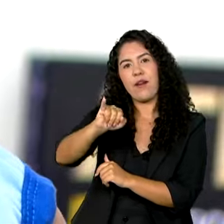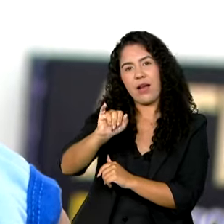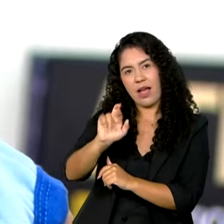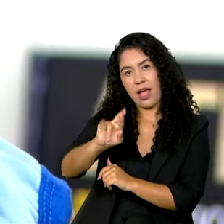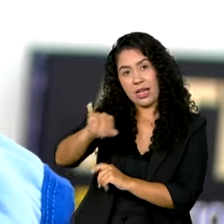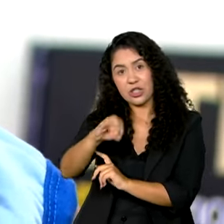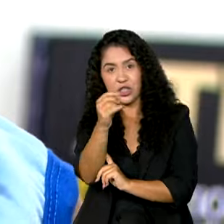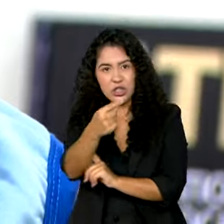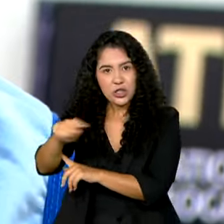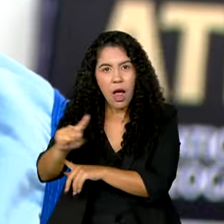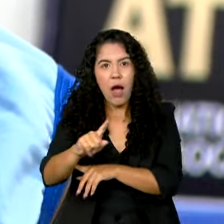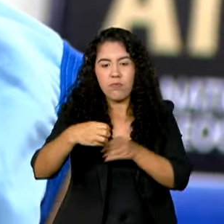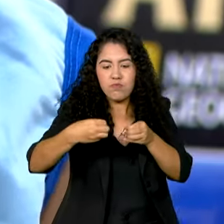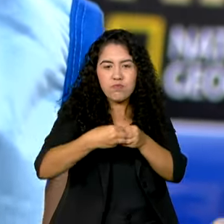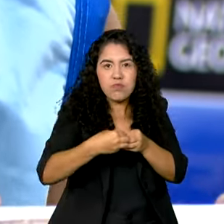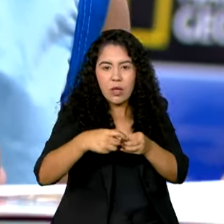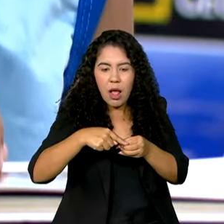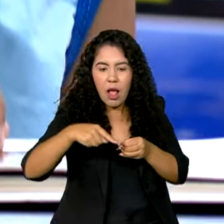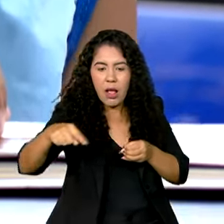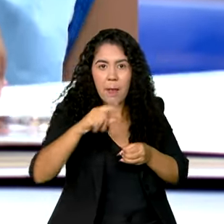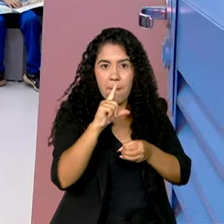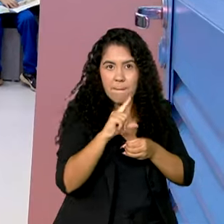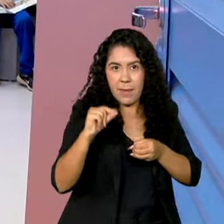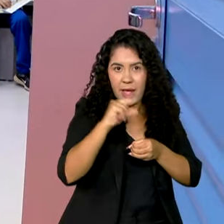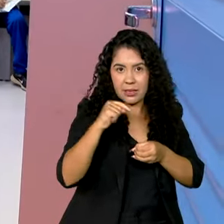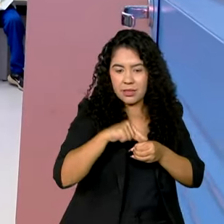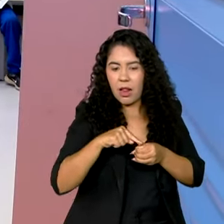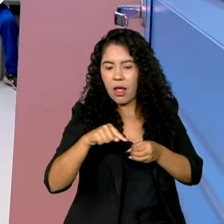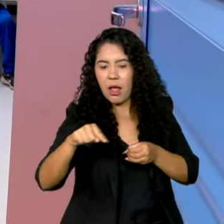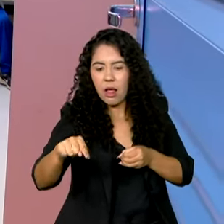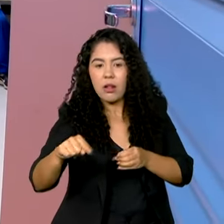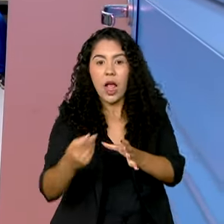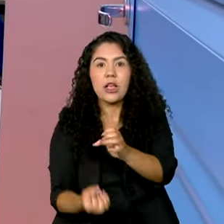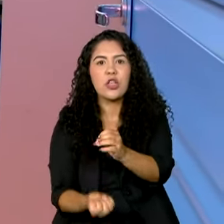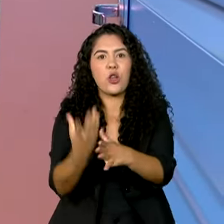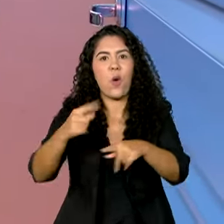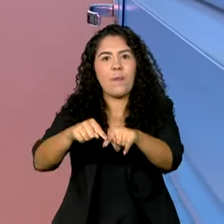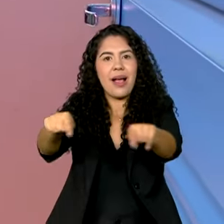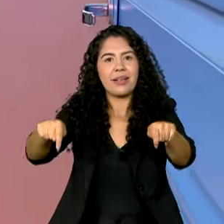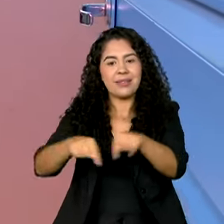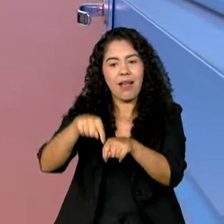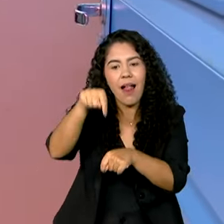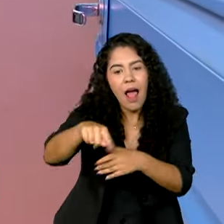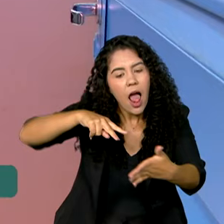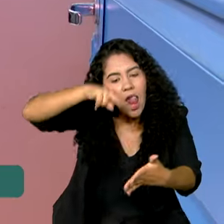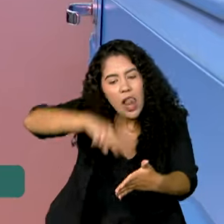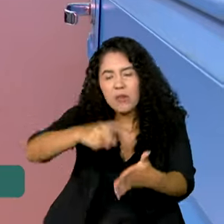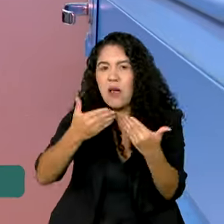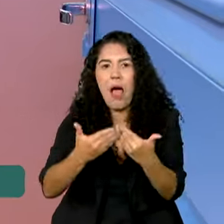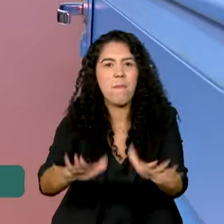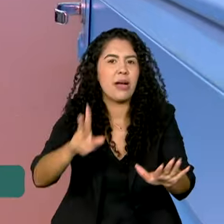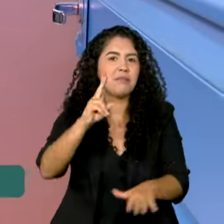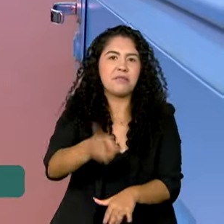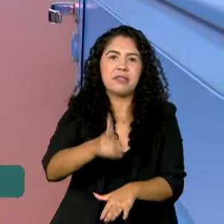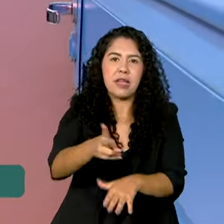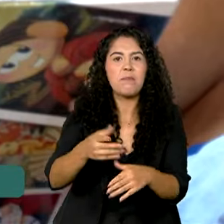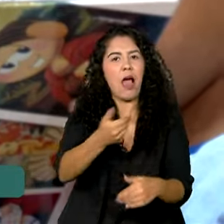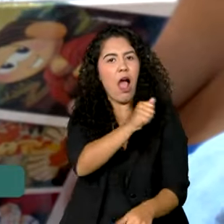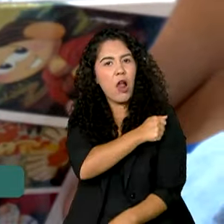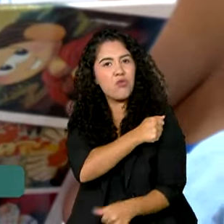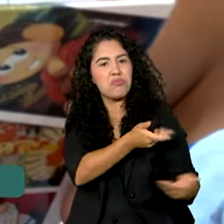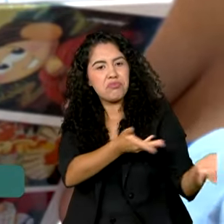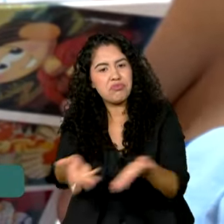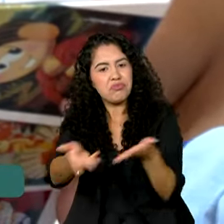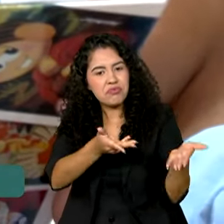quilômetros do centro de Brasília, uma sala de leitura foi montada e está sempre aberta para receber os alunos.